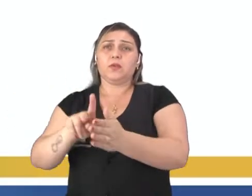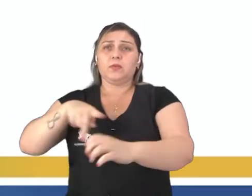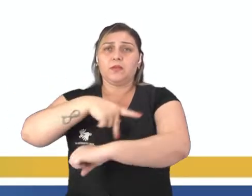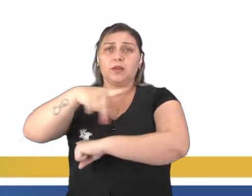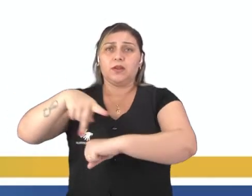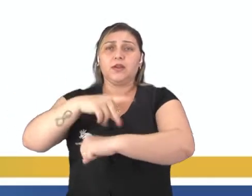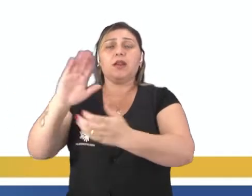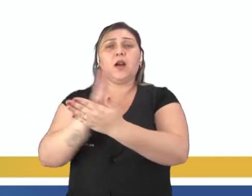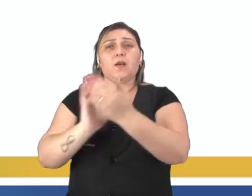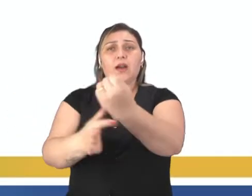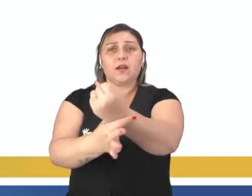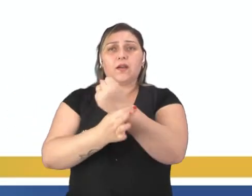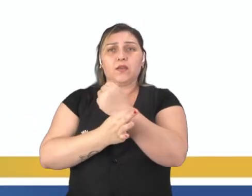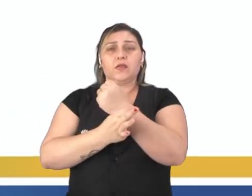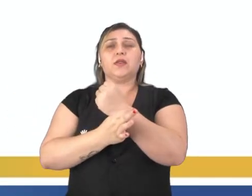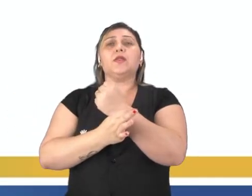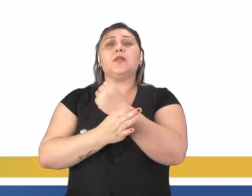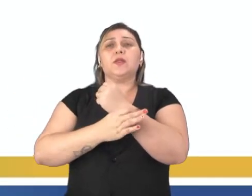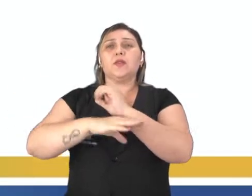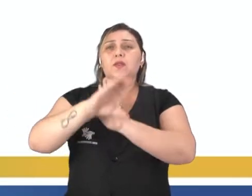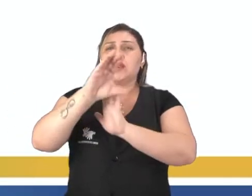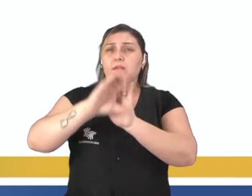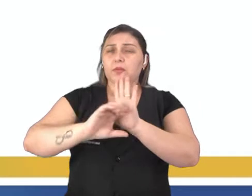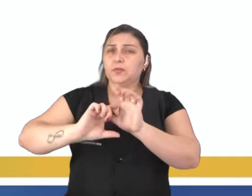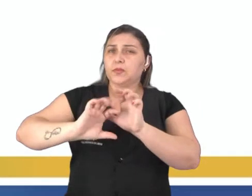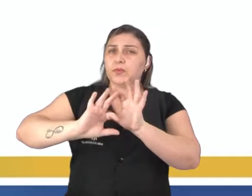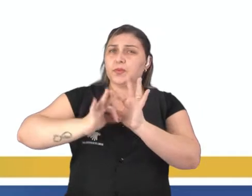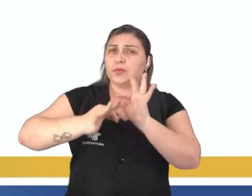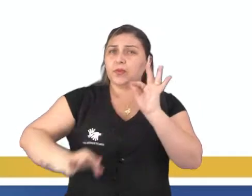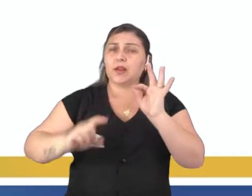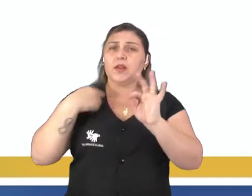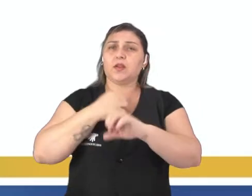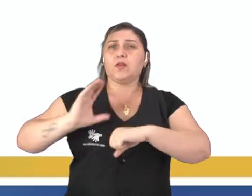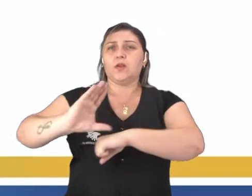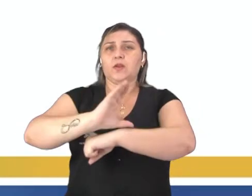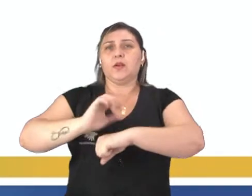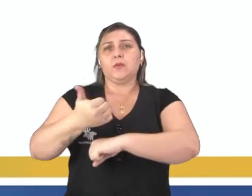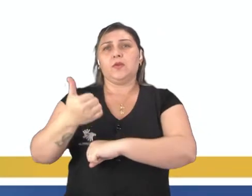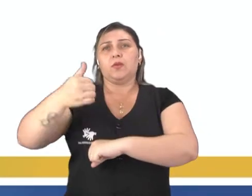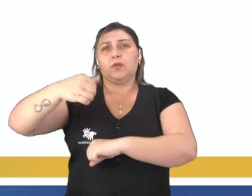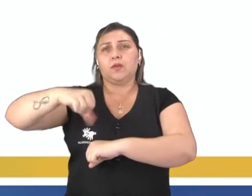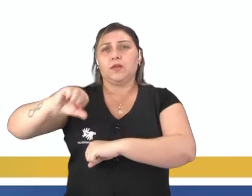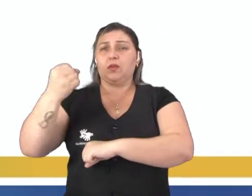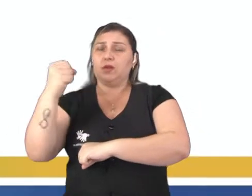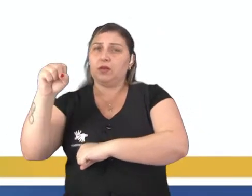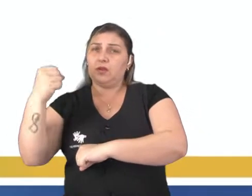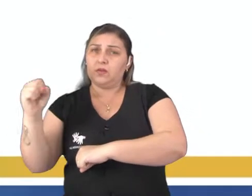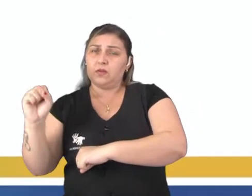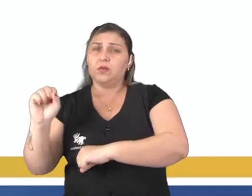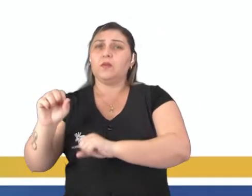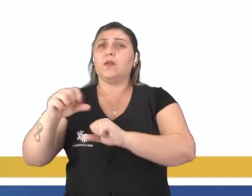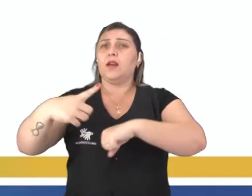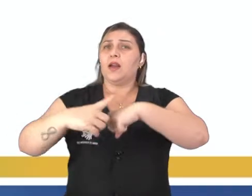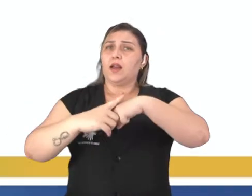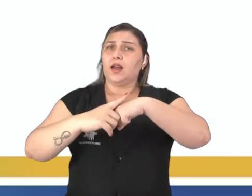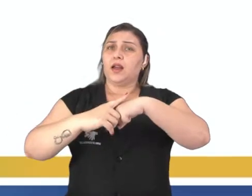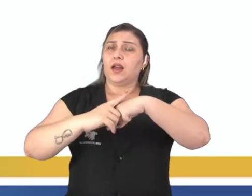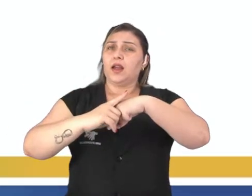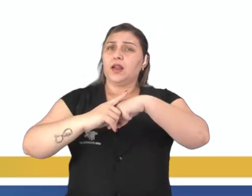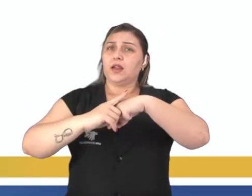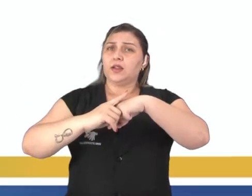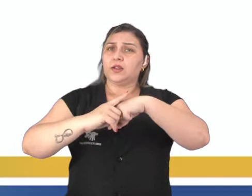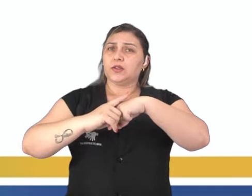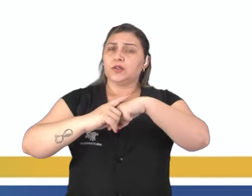algo que é garantido em um dos capítulos mais extensos da nossa Constituição de 1988. No artigo 1º, ela